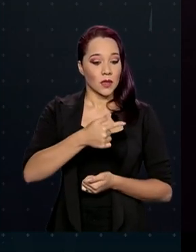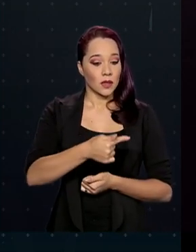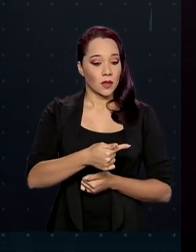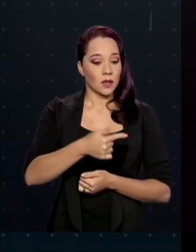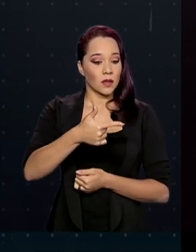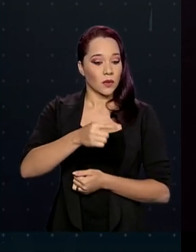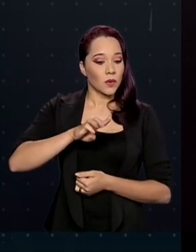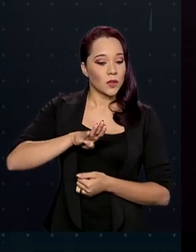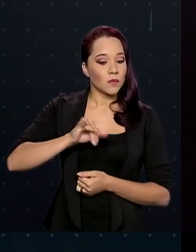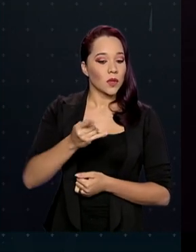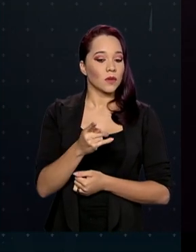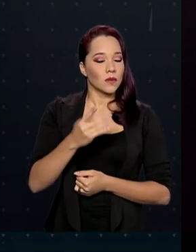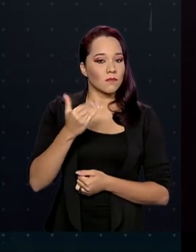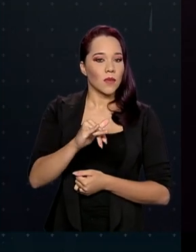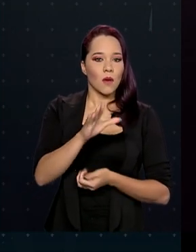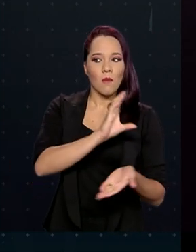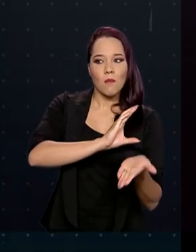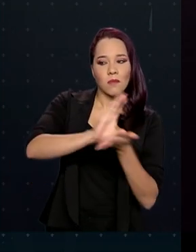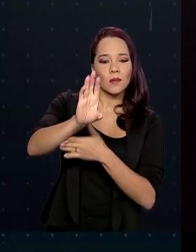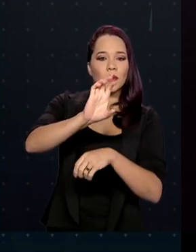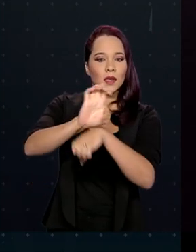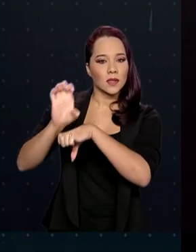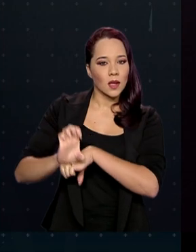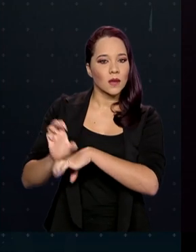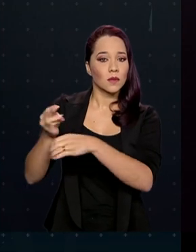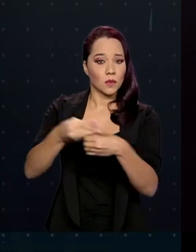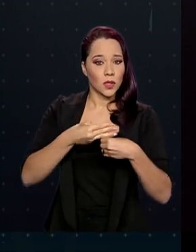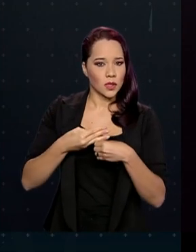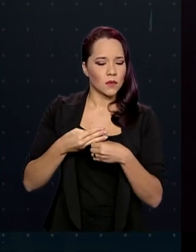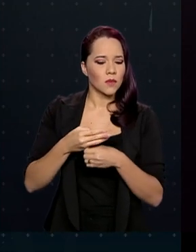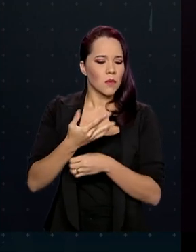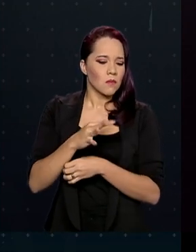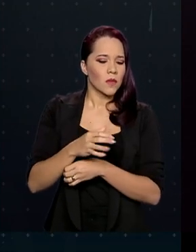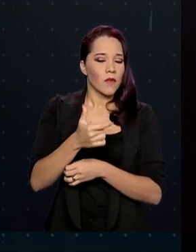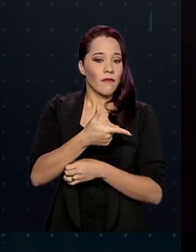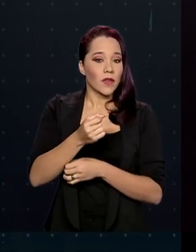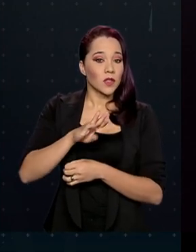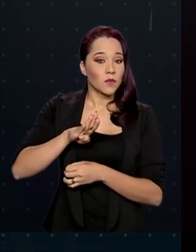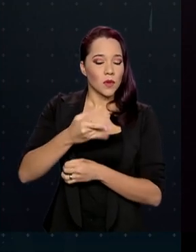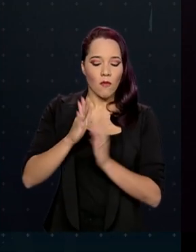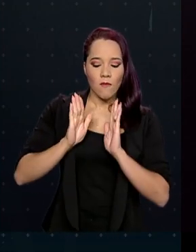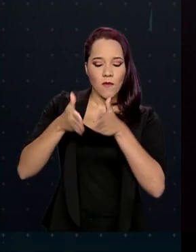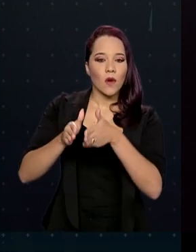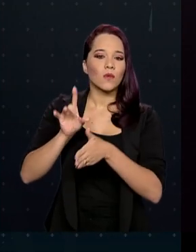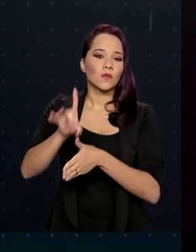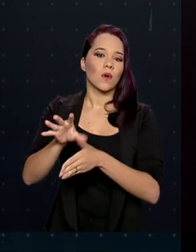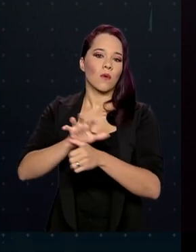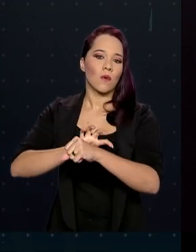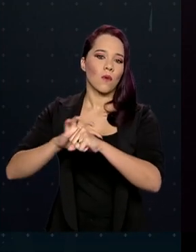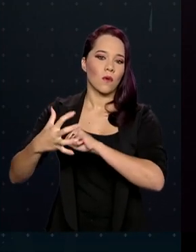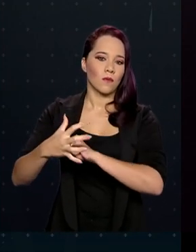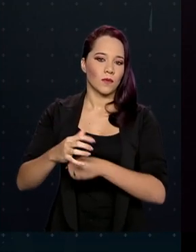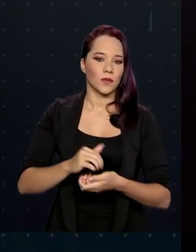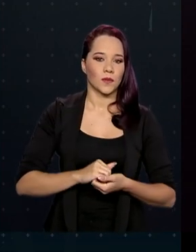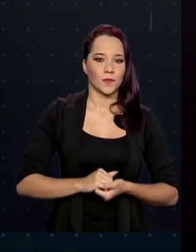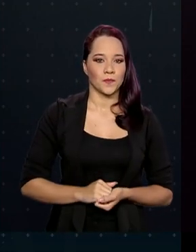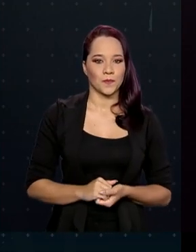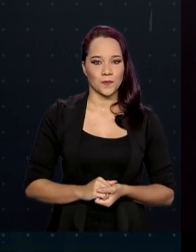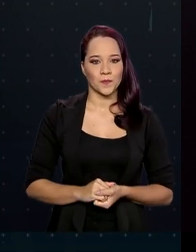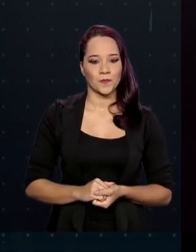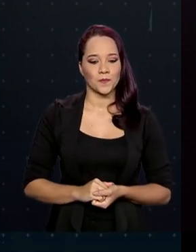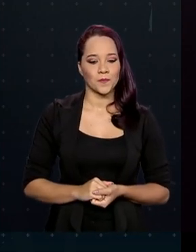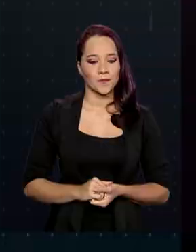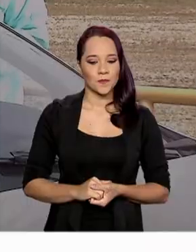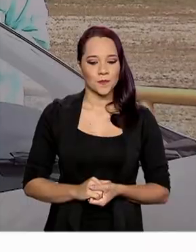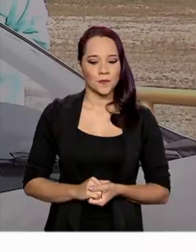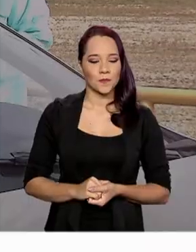repassados diretamente aos estados e municípios, sendo quase 20 bilhões voltados exclusivamente ao combate à covid